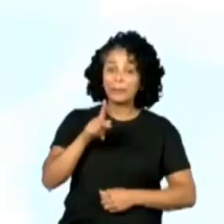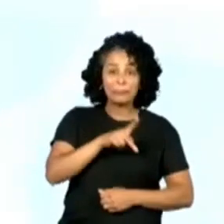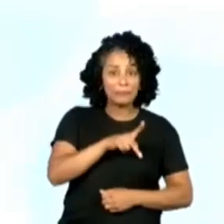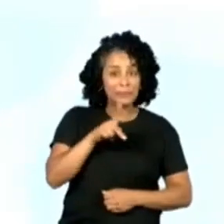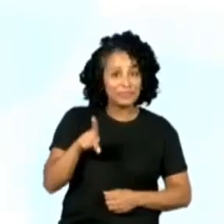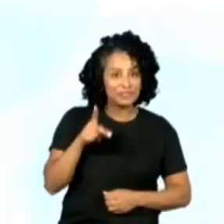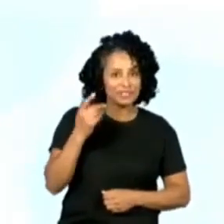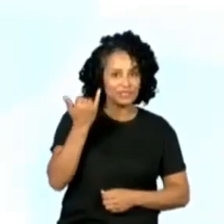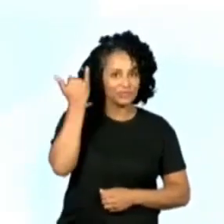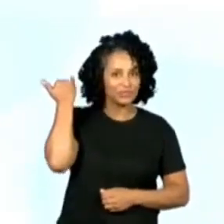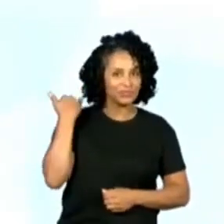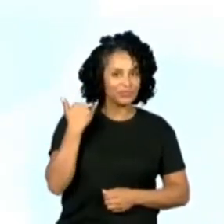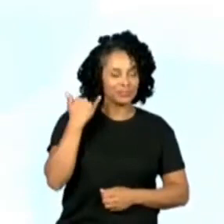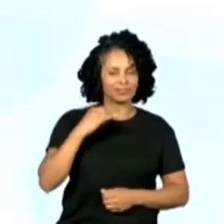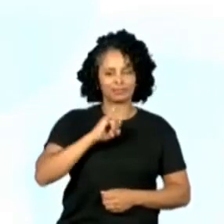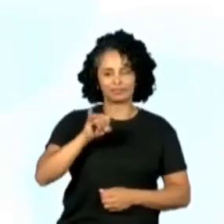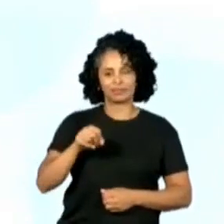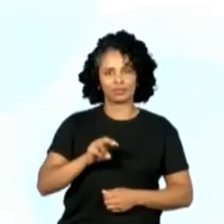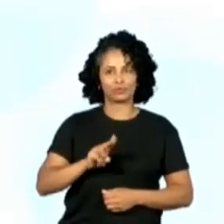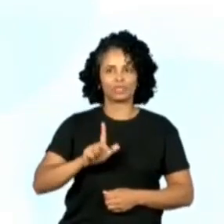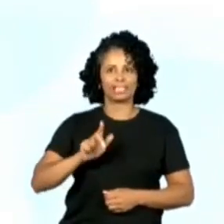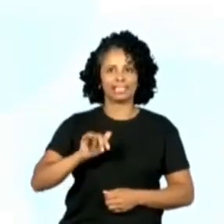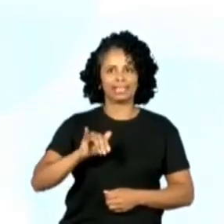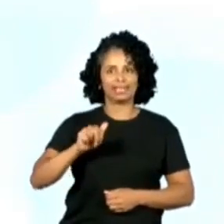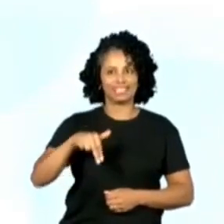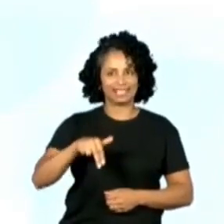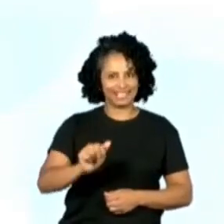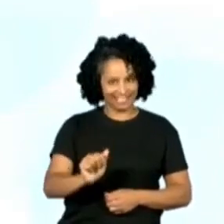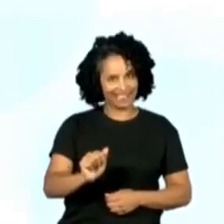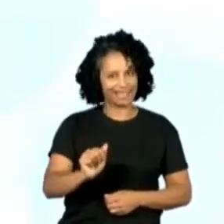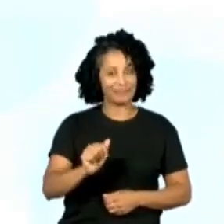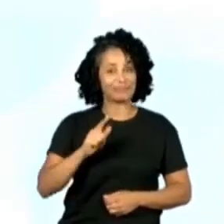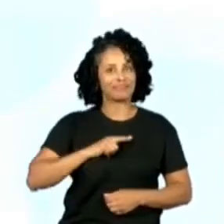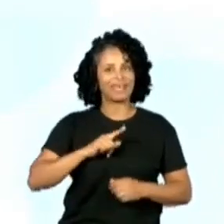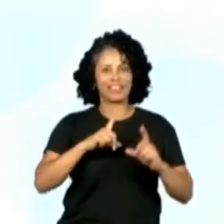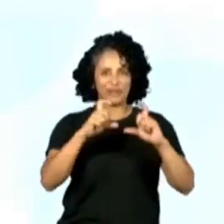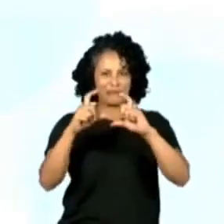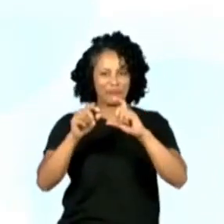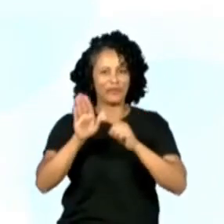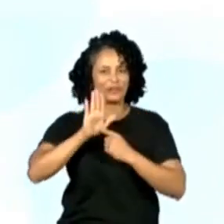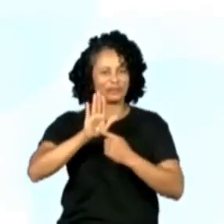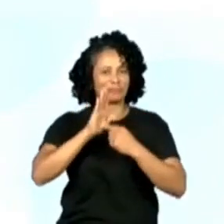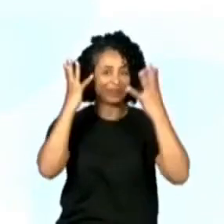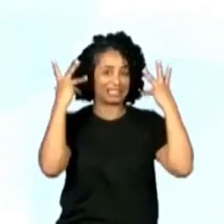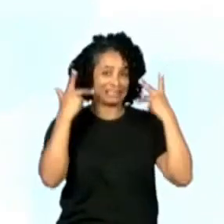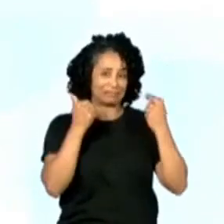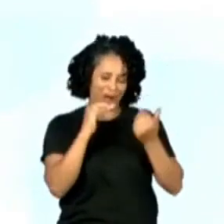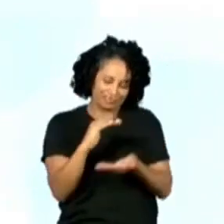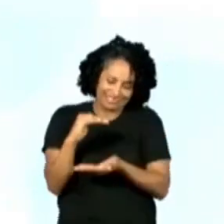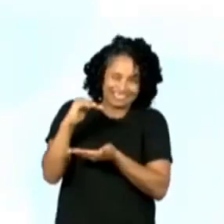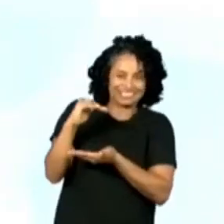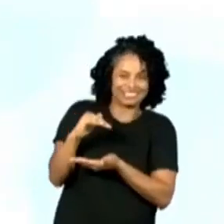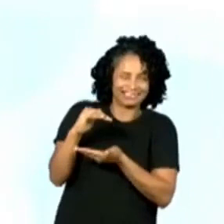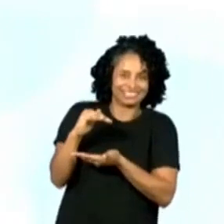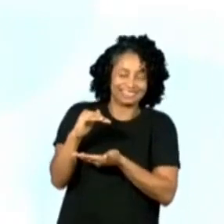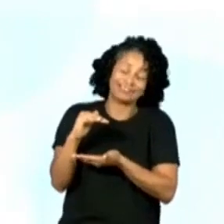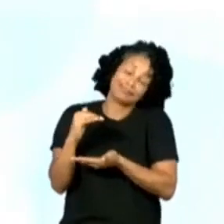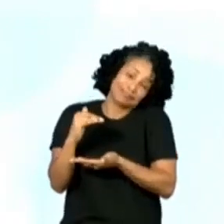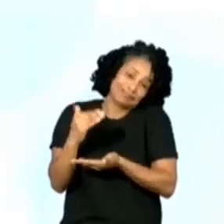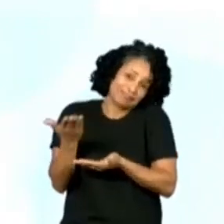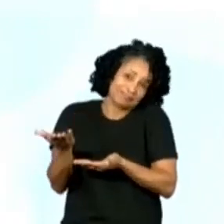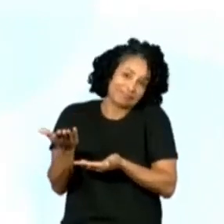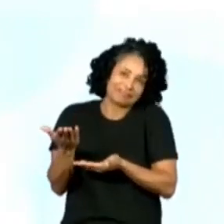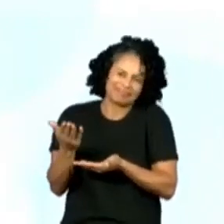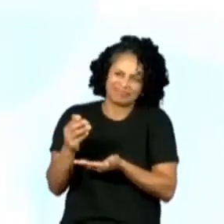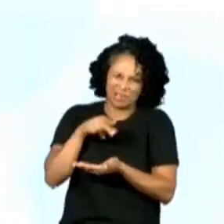Professora Juliana. Então, eles estão aqui na vibe da foto com o animal. E aí a professora Juliana também está com...